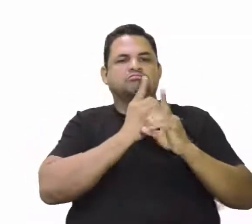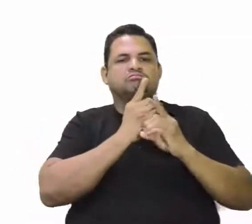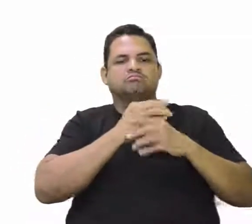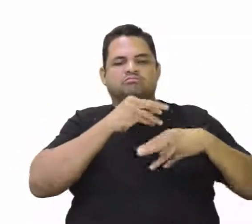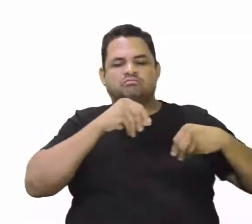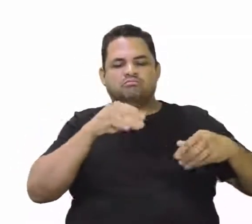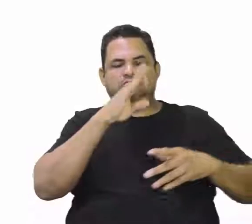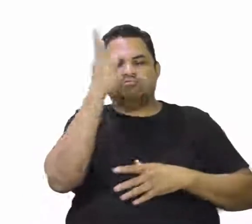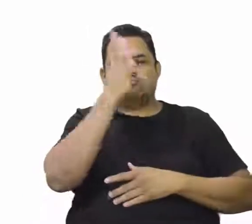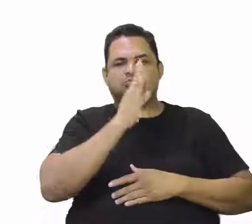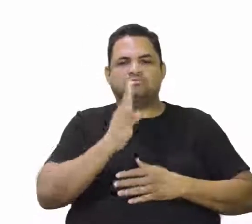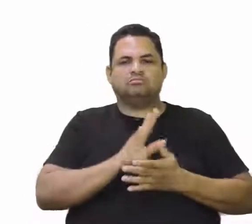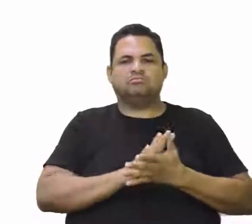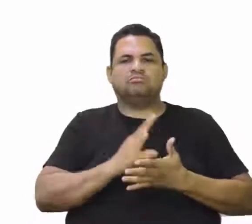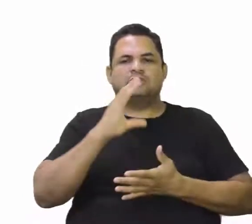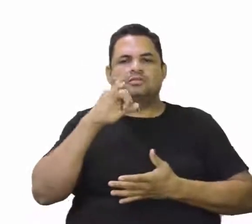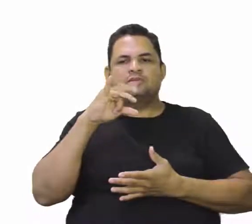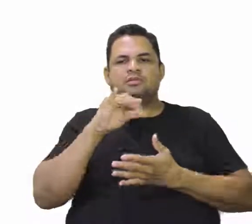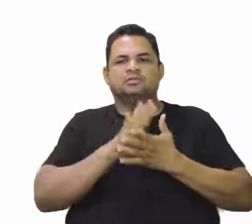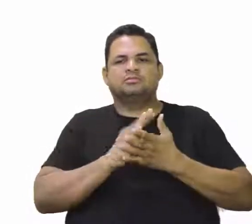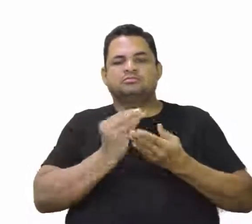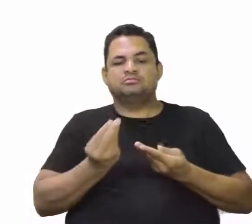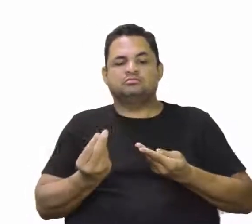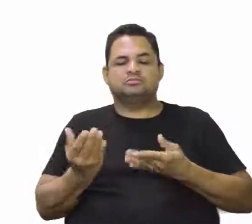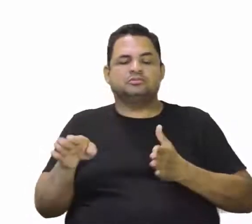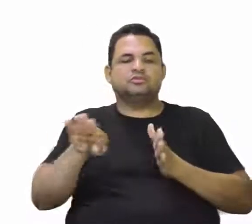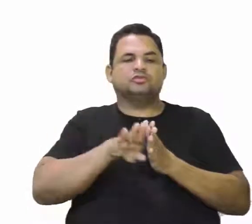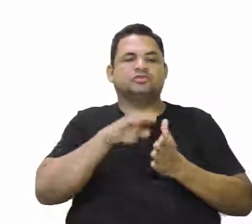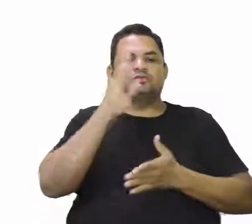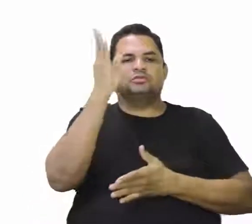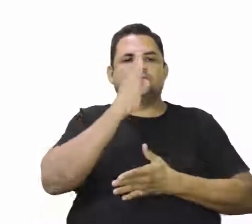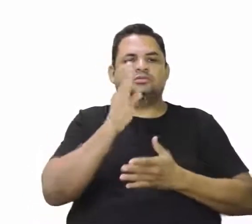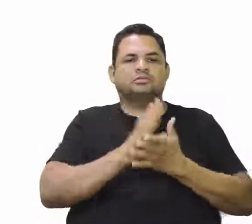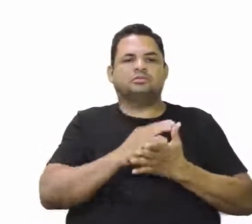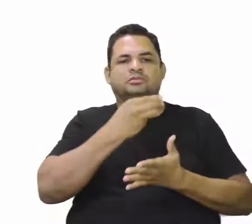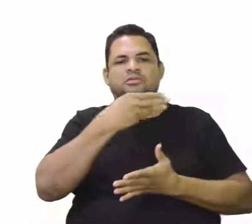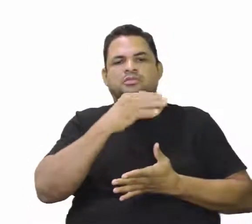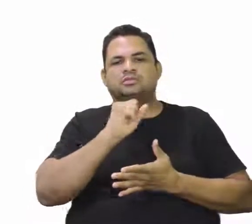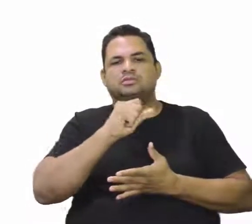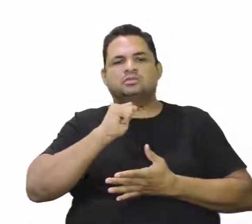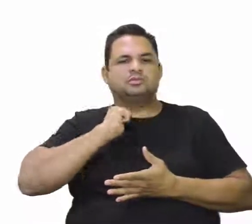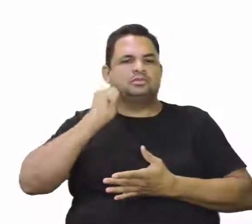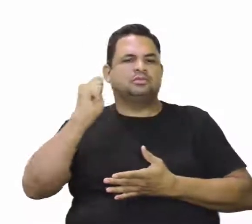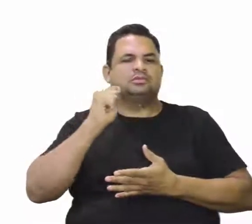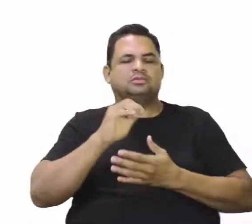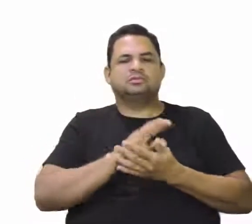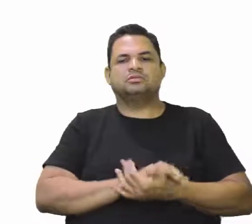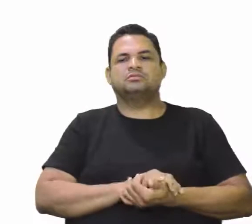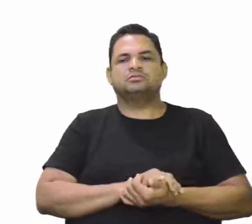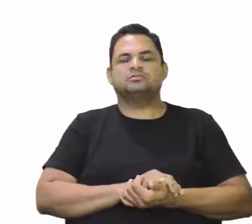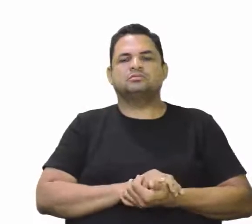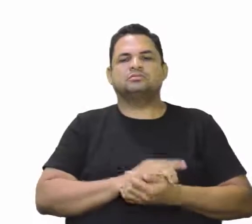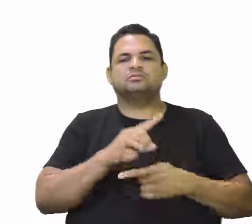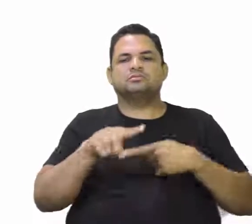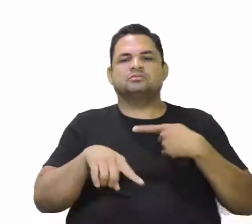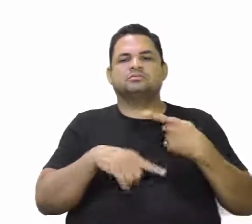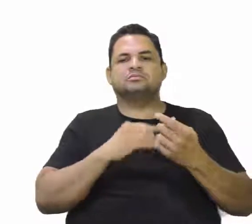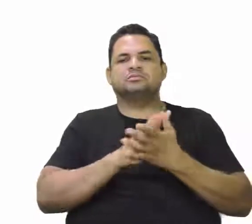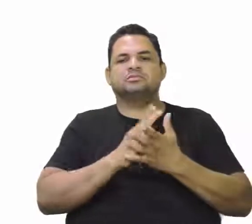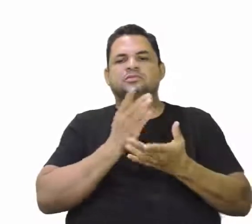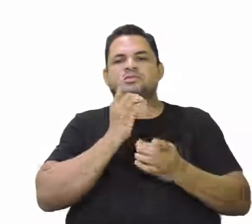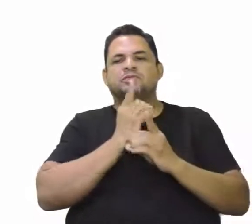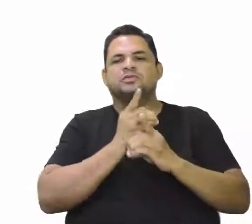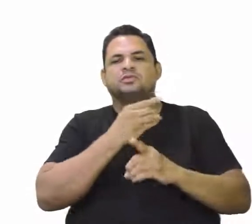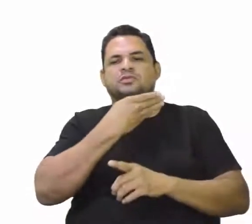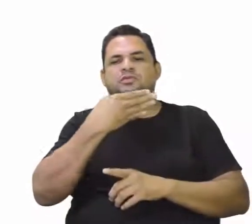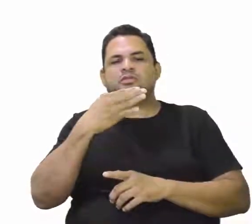brasileiras. Cabral desembarcou no Brasil no dia 30 de abril e logo encontrou cerca de